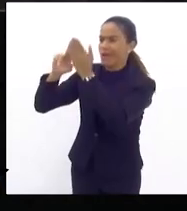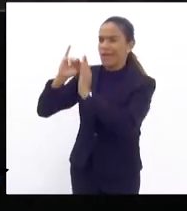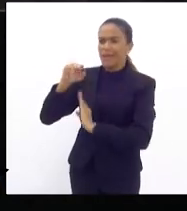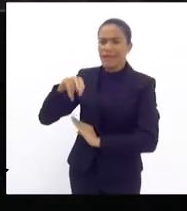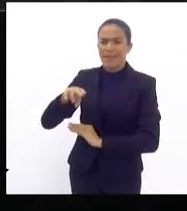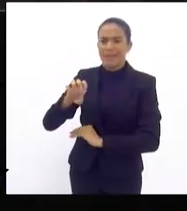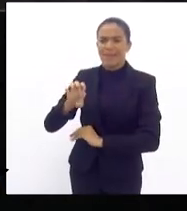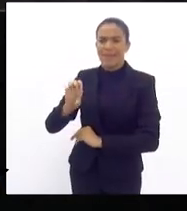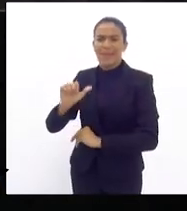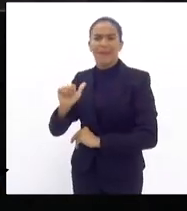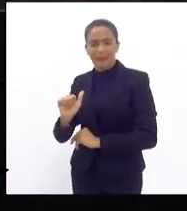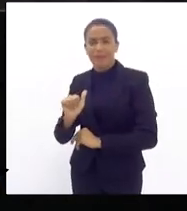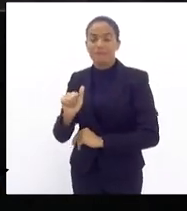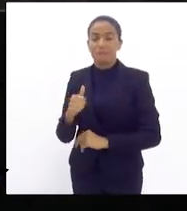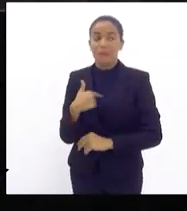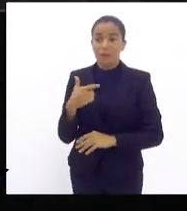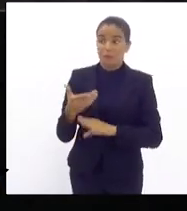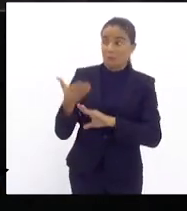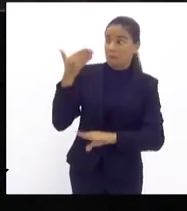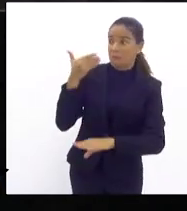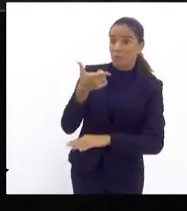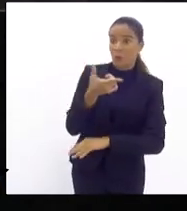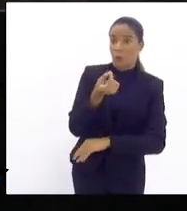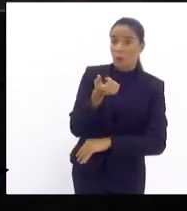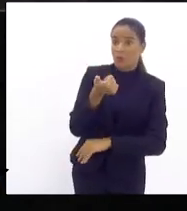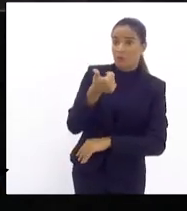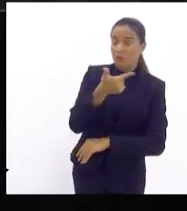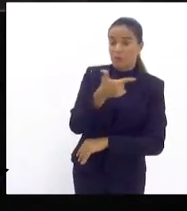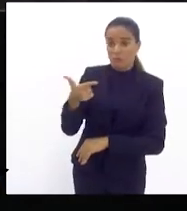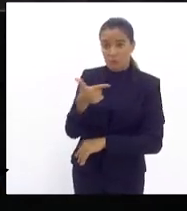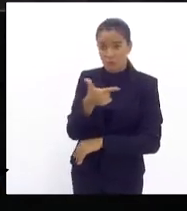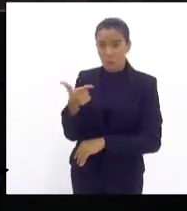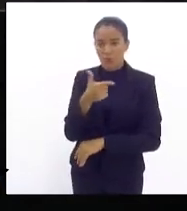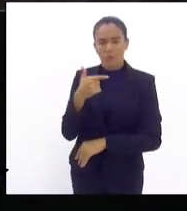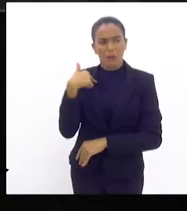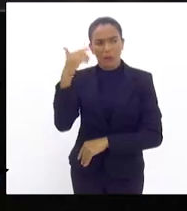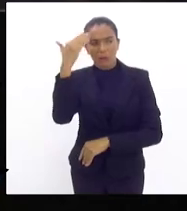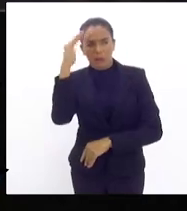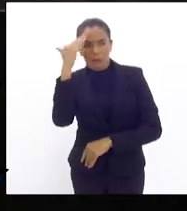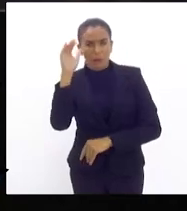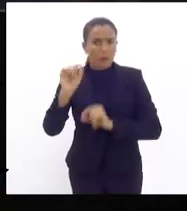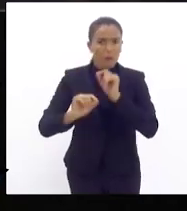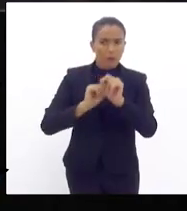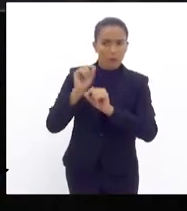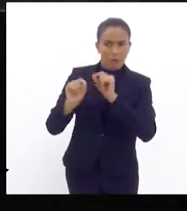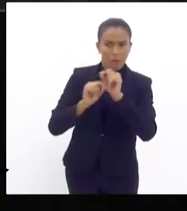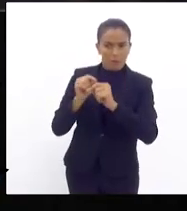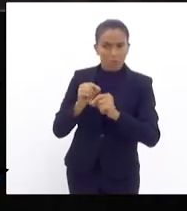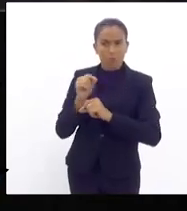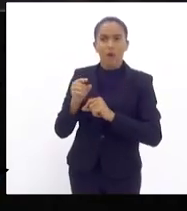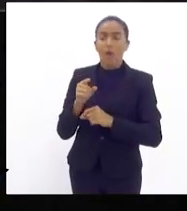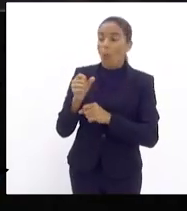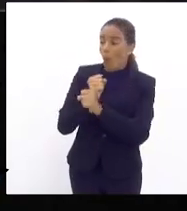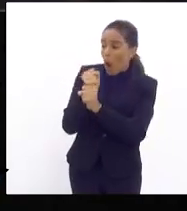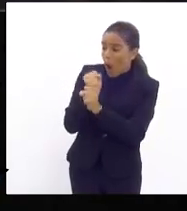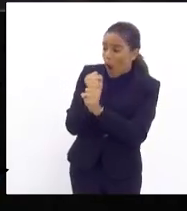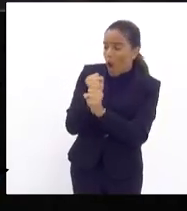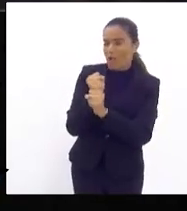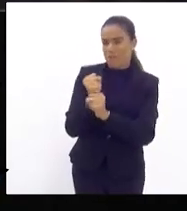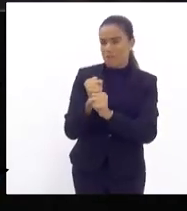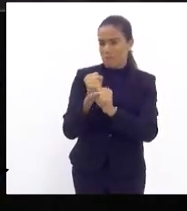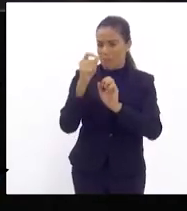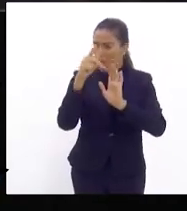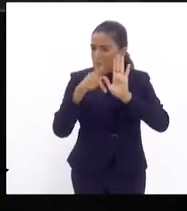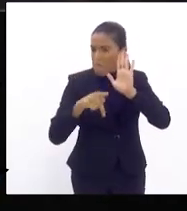falei olha o ano de 2022 havia esse entendimento que o de 2022 seria o ano que seria ser feito o projeto